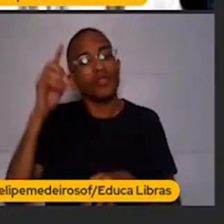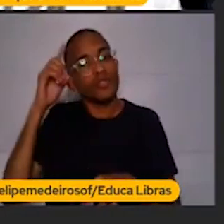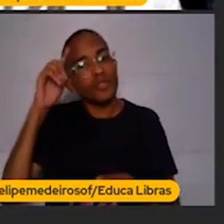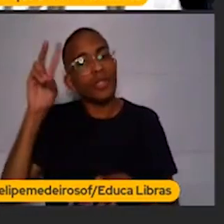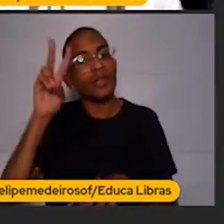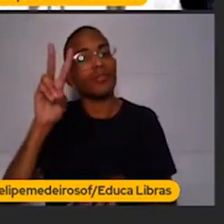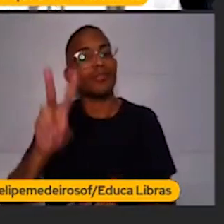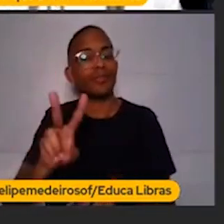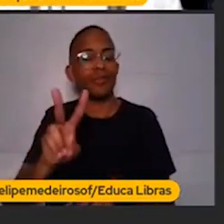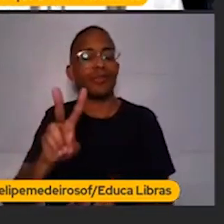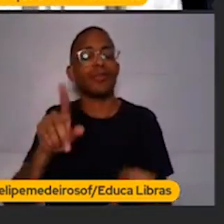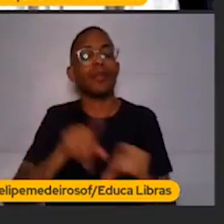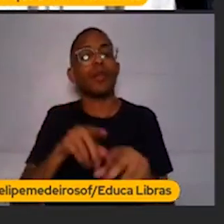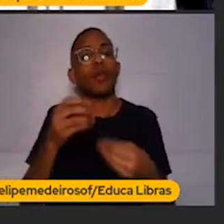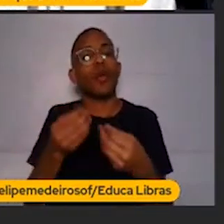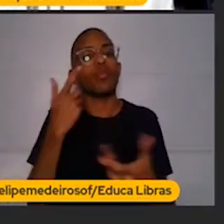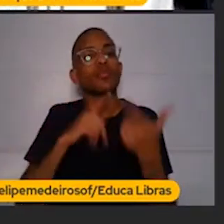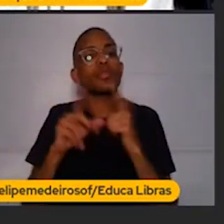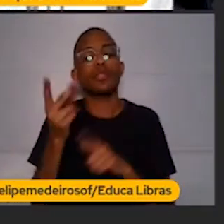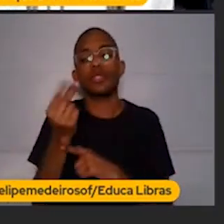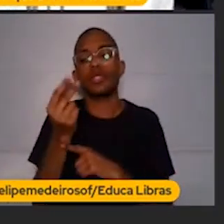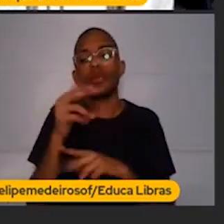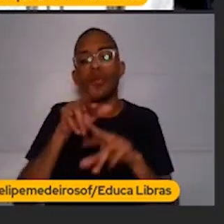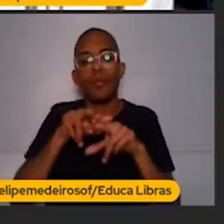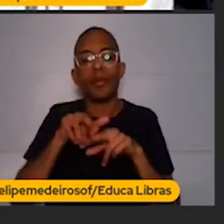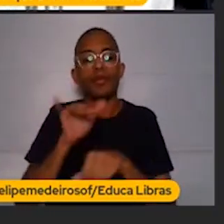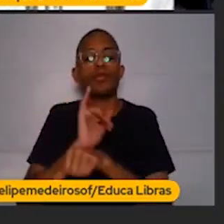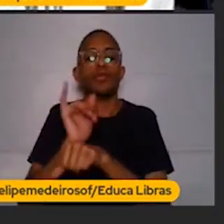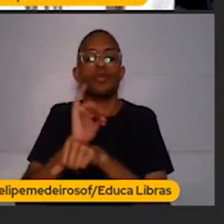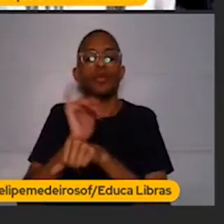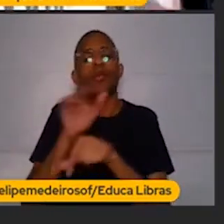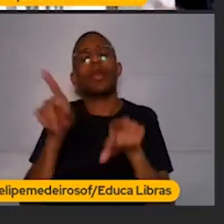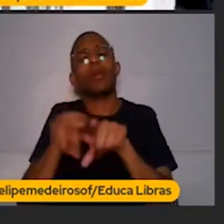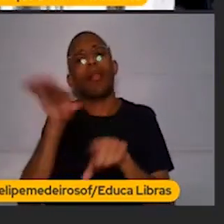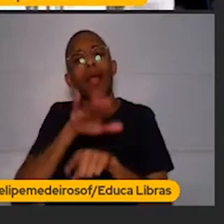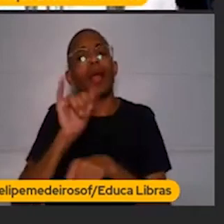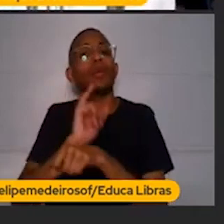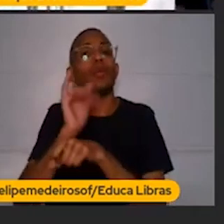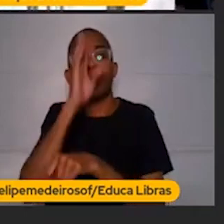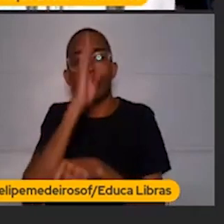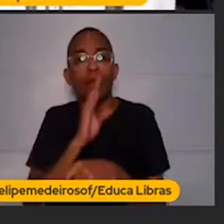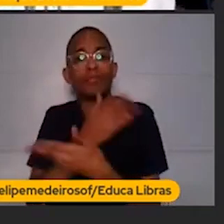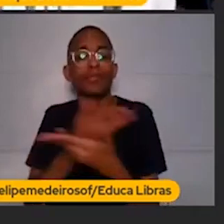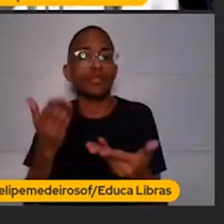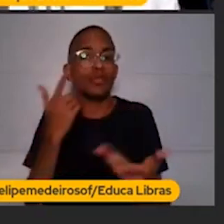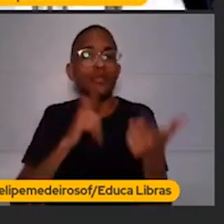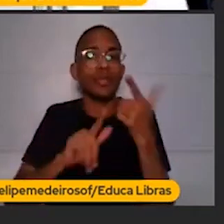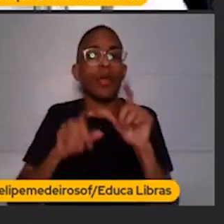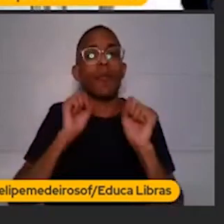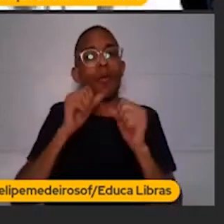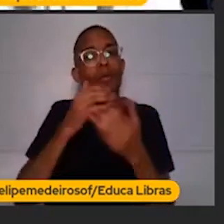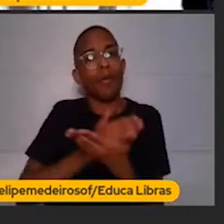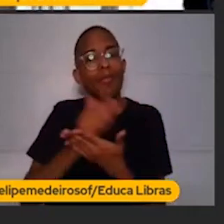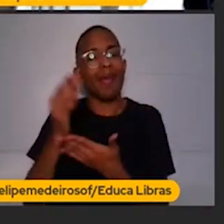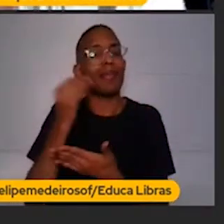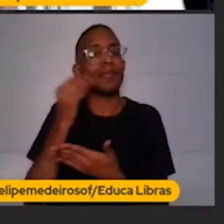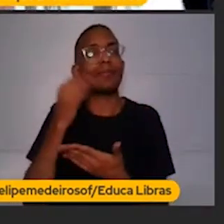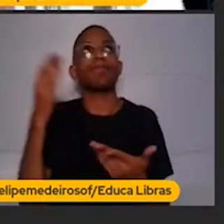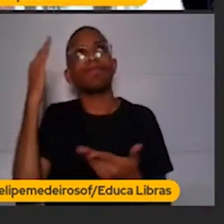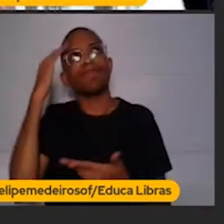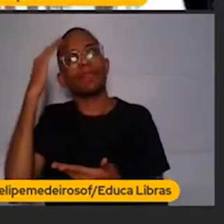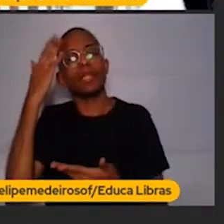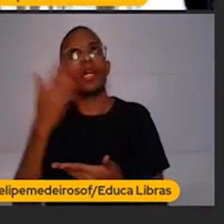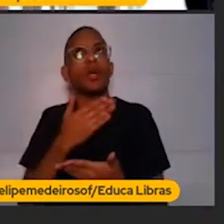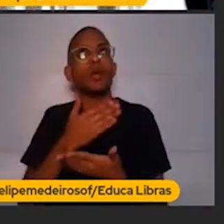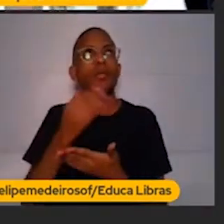vão saber sobre isso, como monetizar no YouTube. Mas é uma ferramenta totalmente gratuita que você pode começar a testar. Aí você entende, tá? Vou pensar no